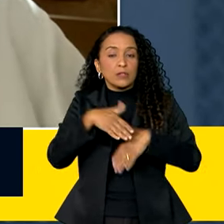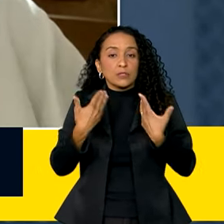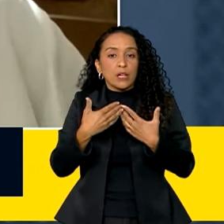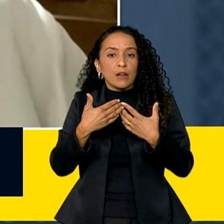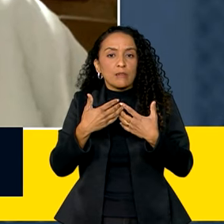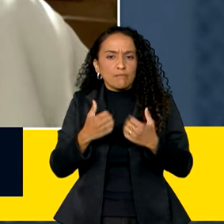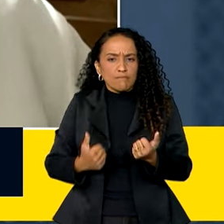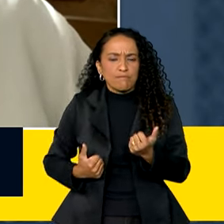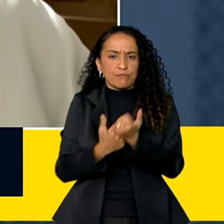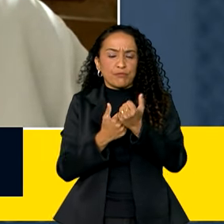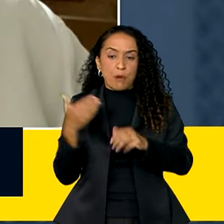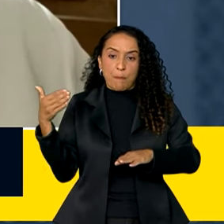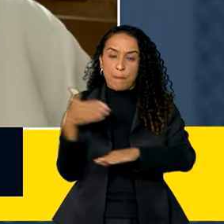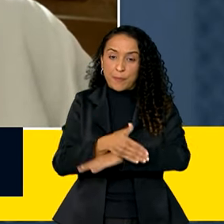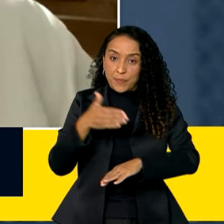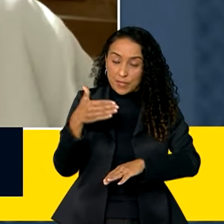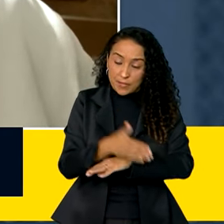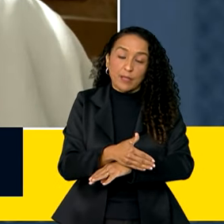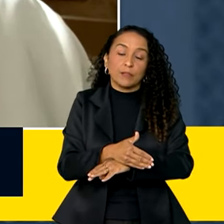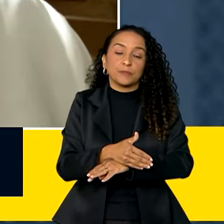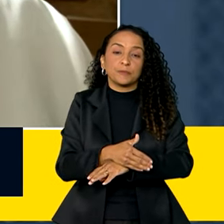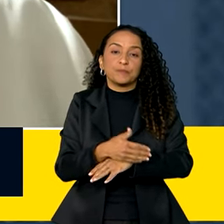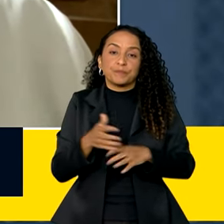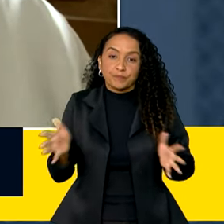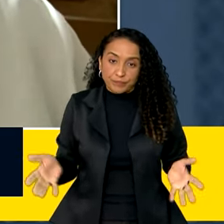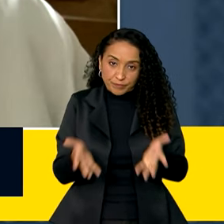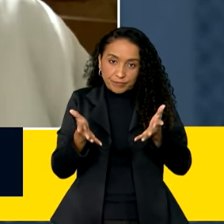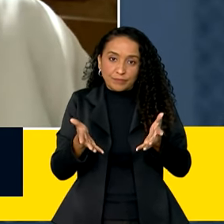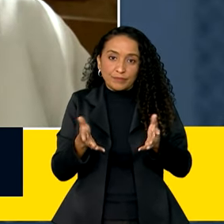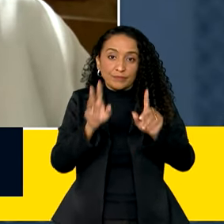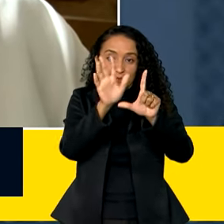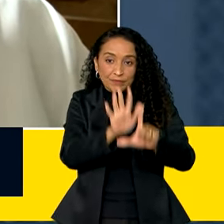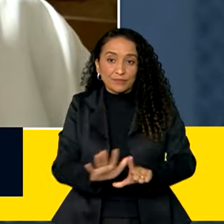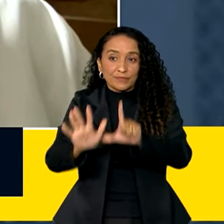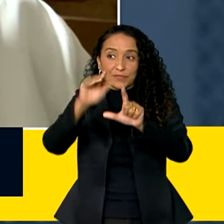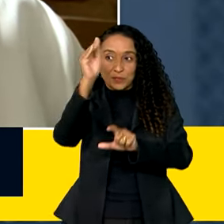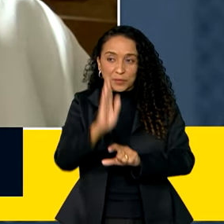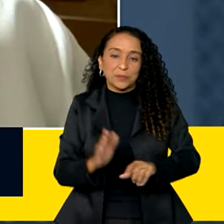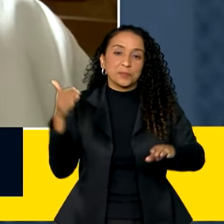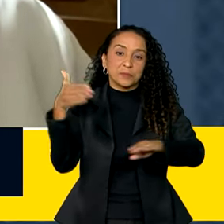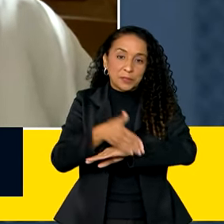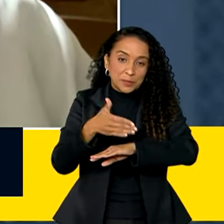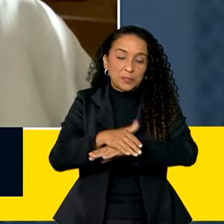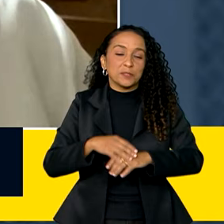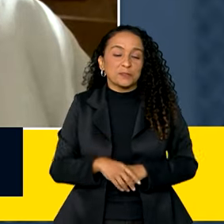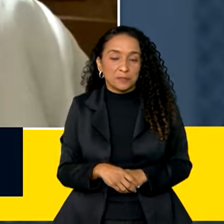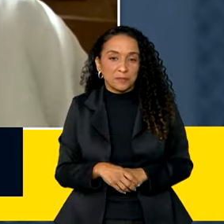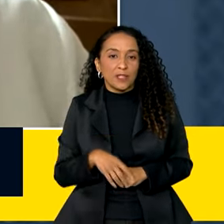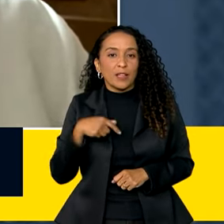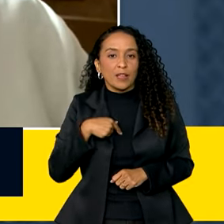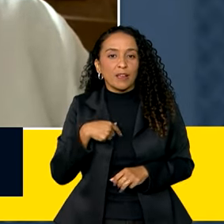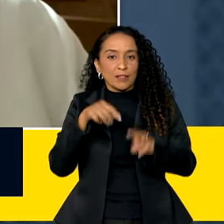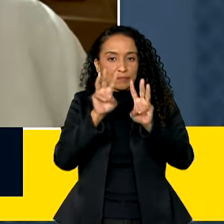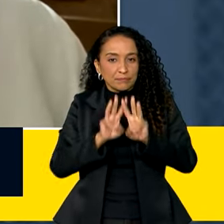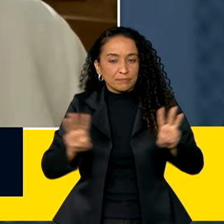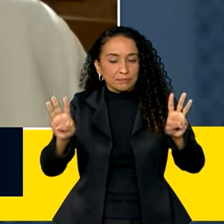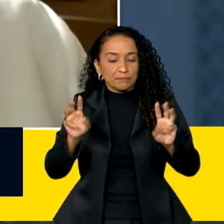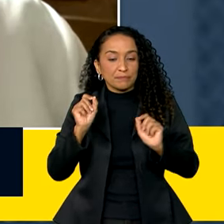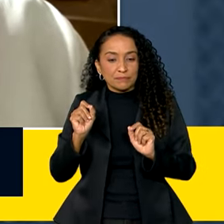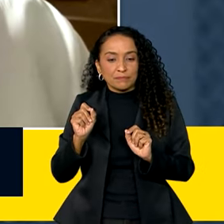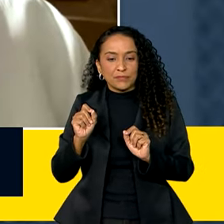potencializar a participação disso, a plataforma do Brasil participativo, que o endereço,